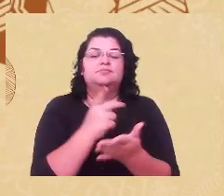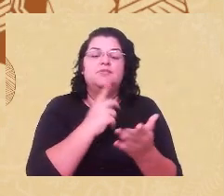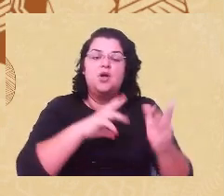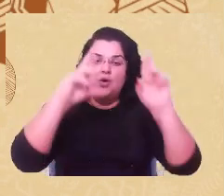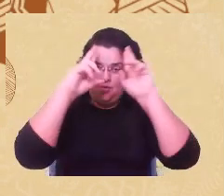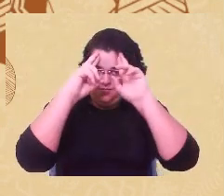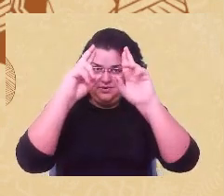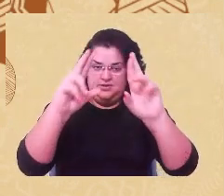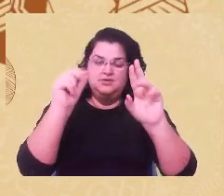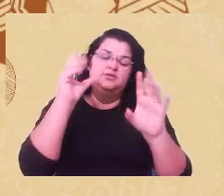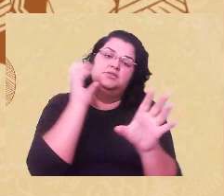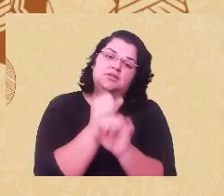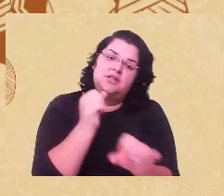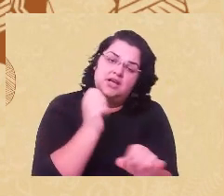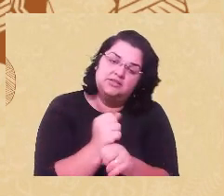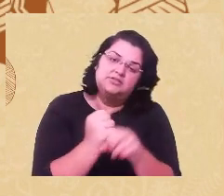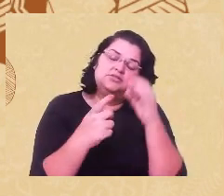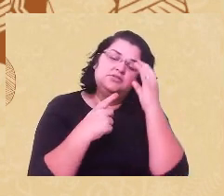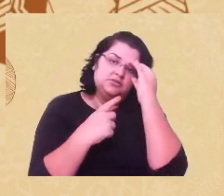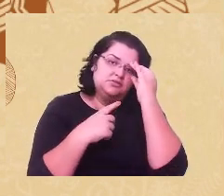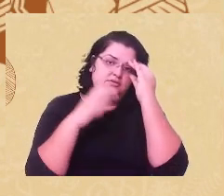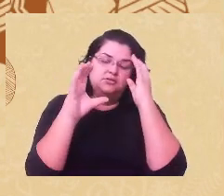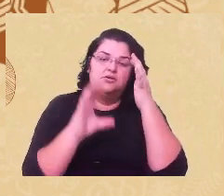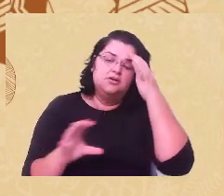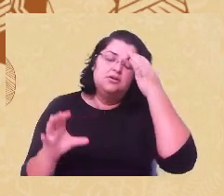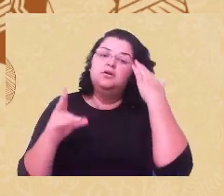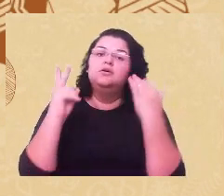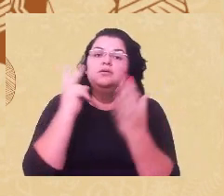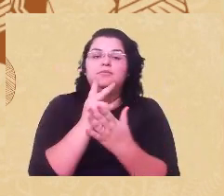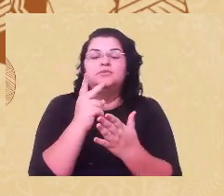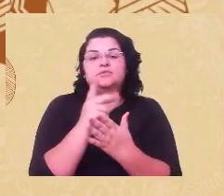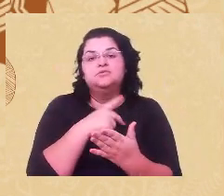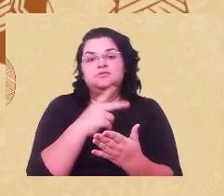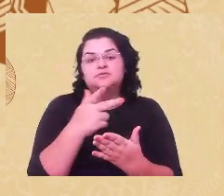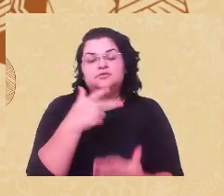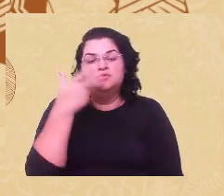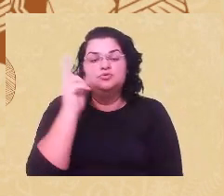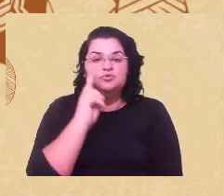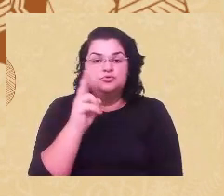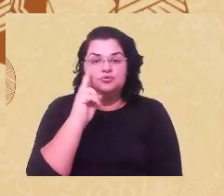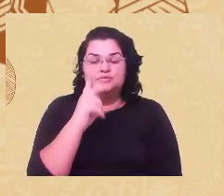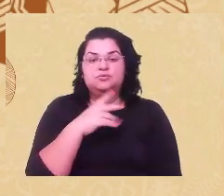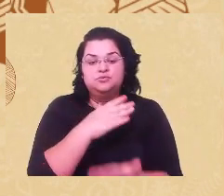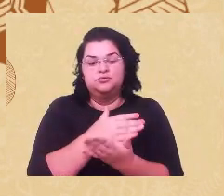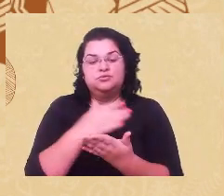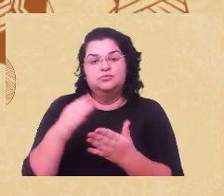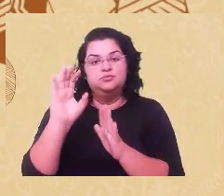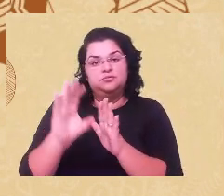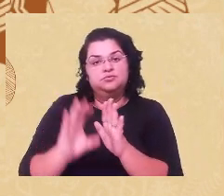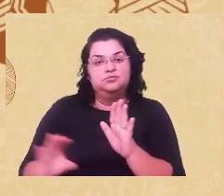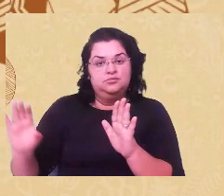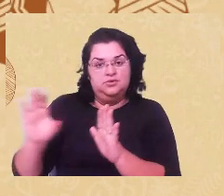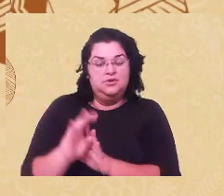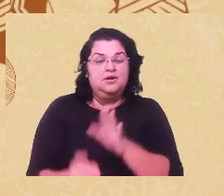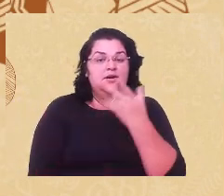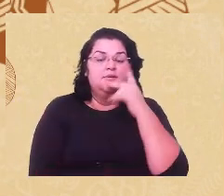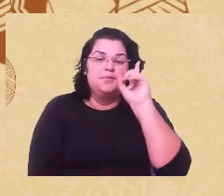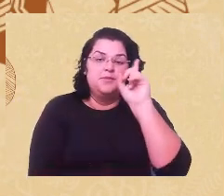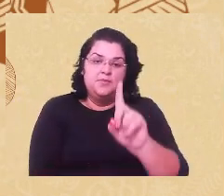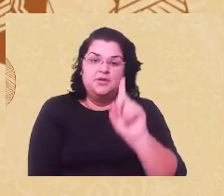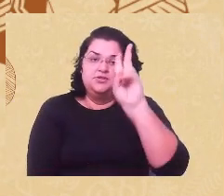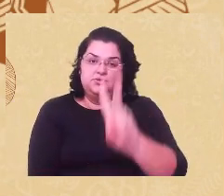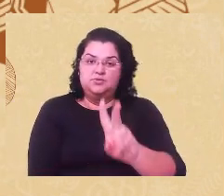didática que a academia instaurou, de contar a história a partir do norte global, então o a gente chama de primeira, segunda e terceira onda